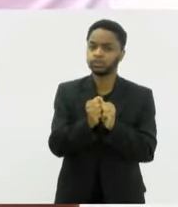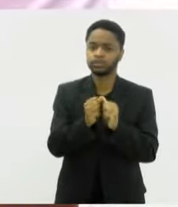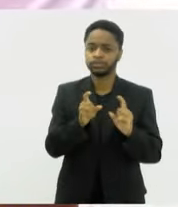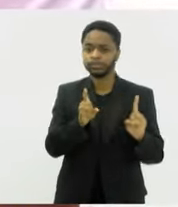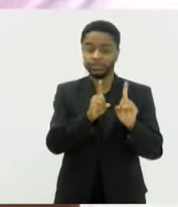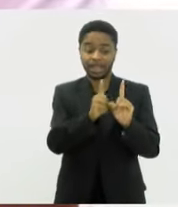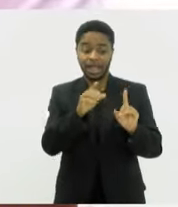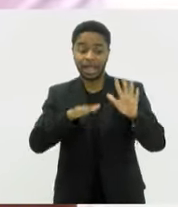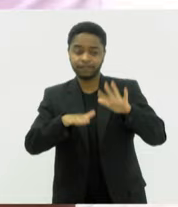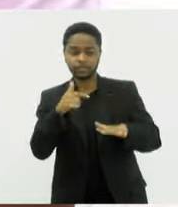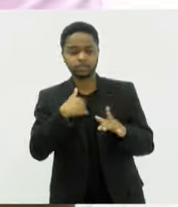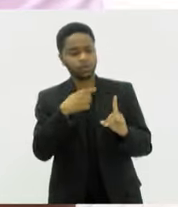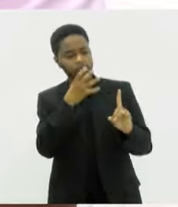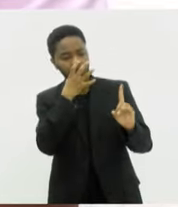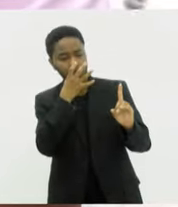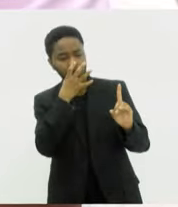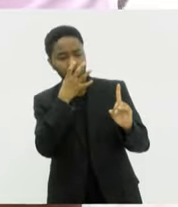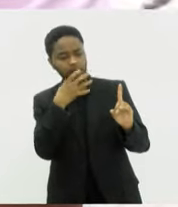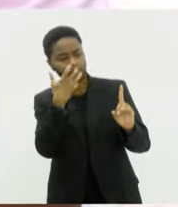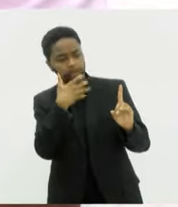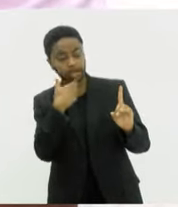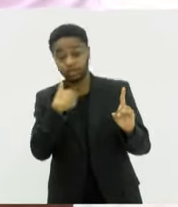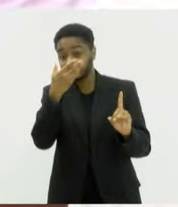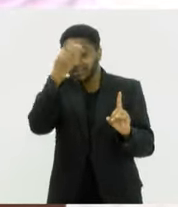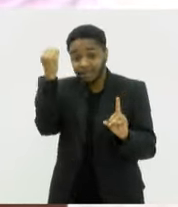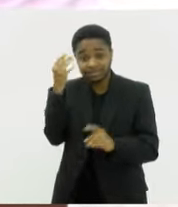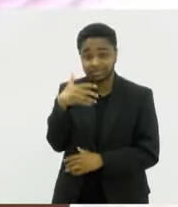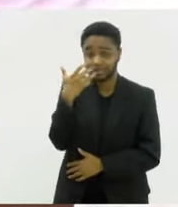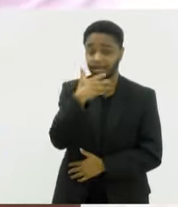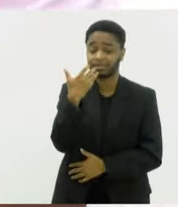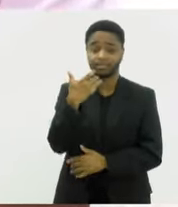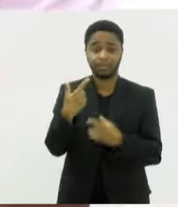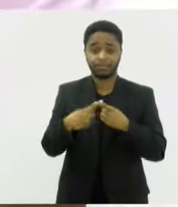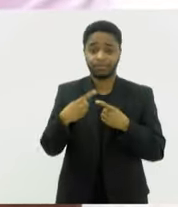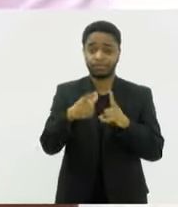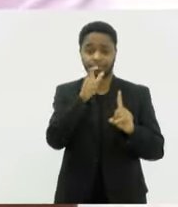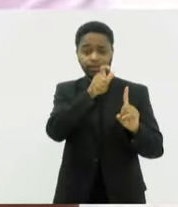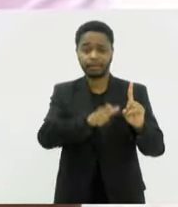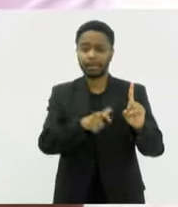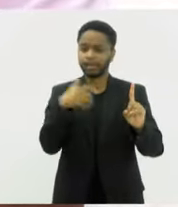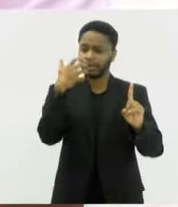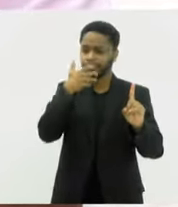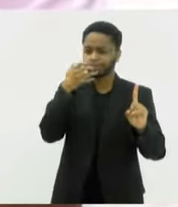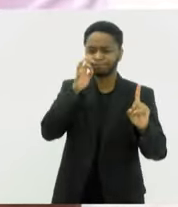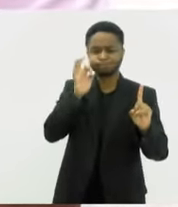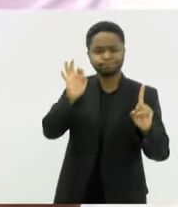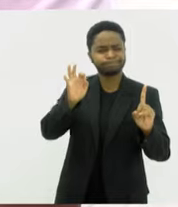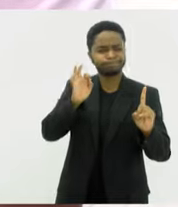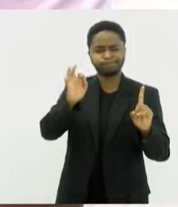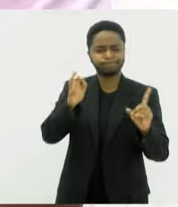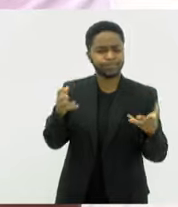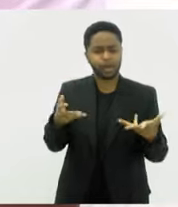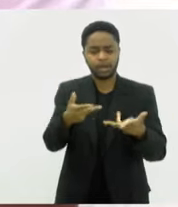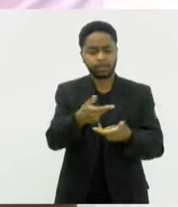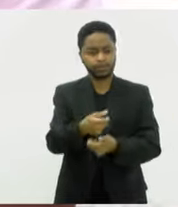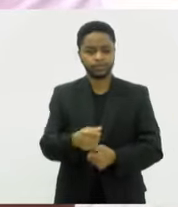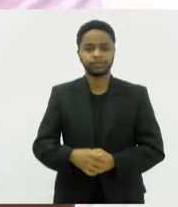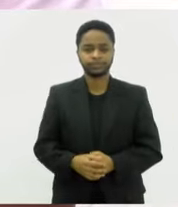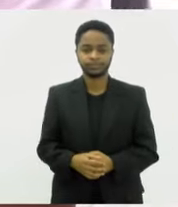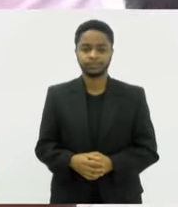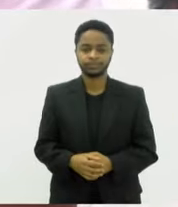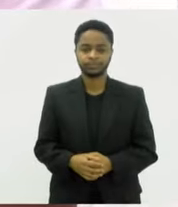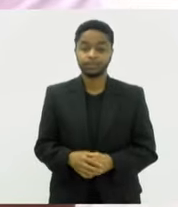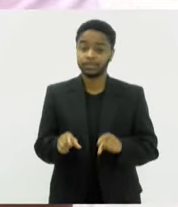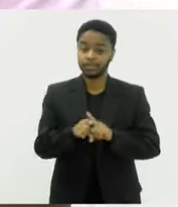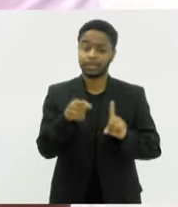ficava assim, olhando ela cantar, esqueci até de cantar, porque aqueles contracantos que ela fazia era incrível, né? E é